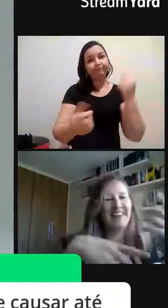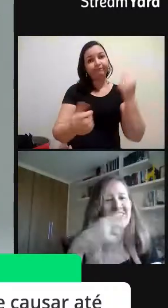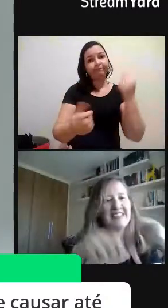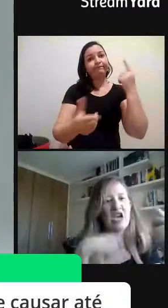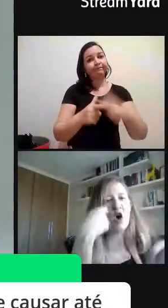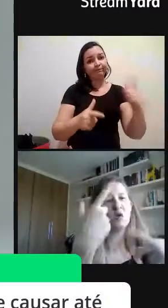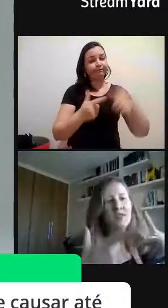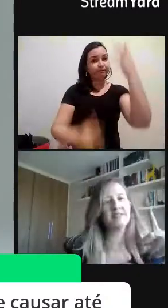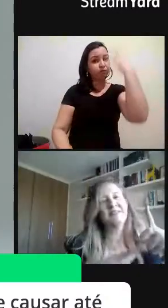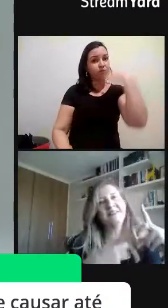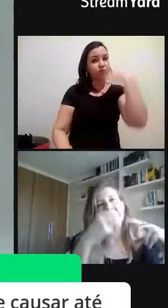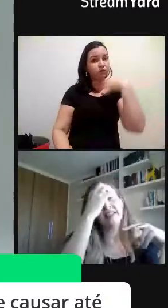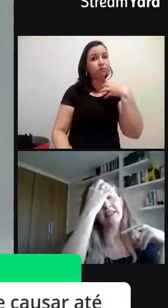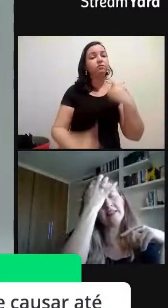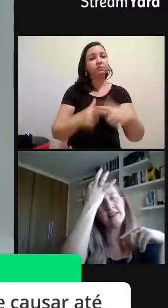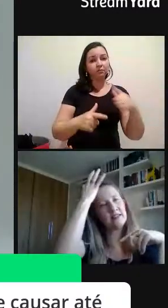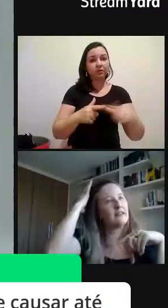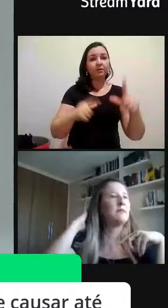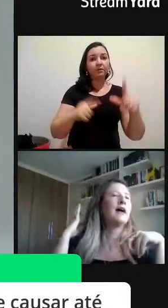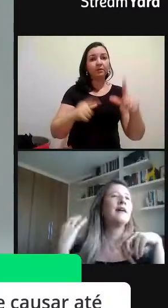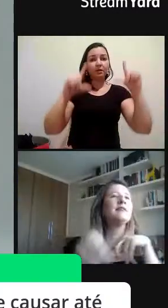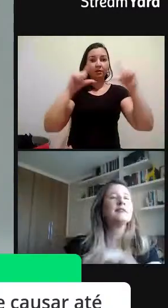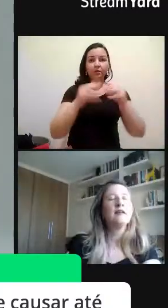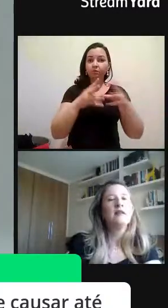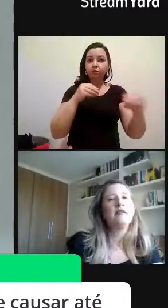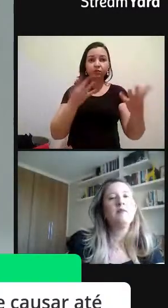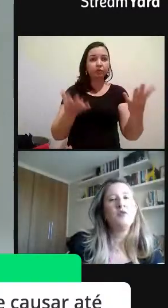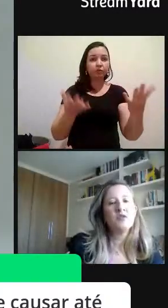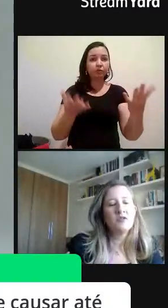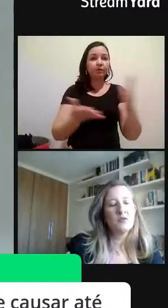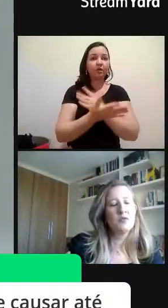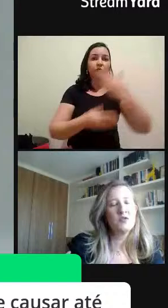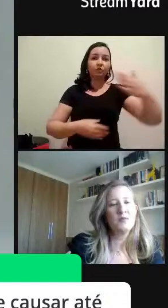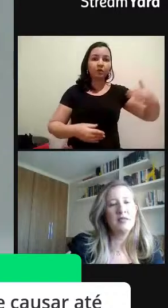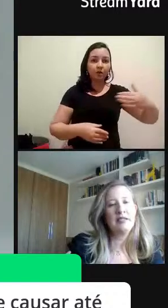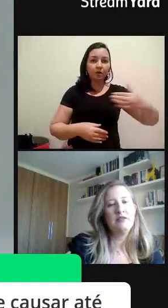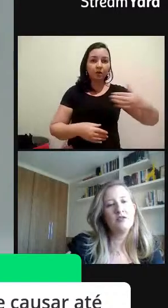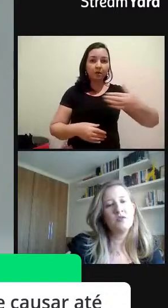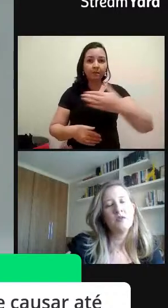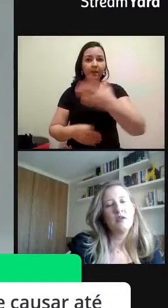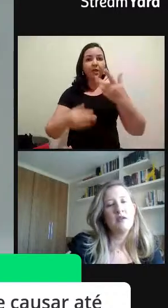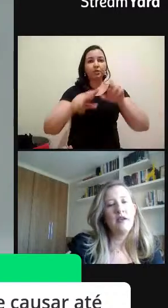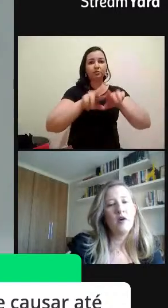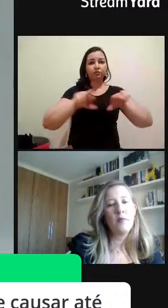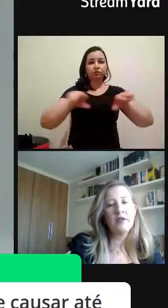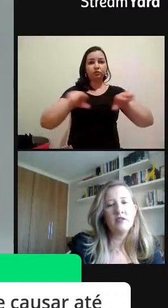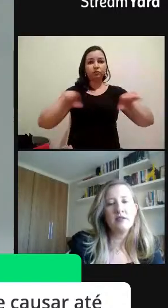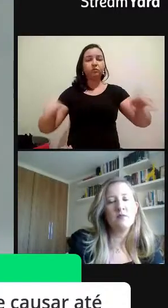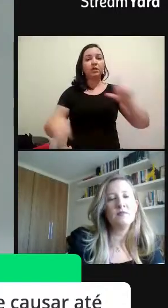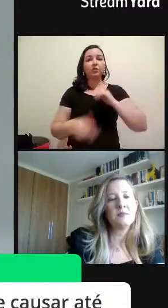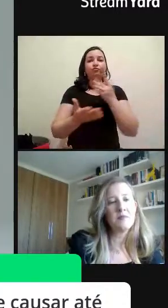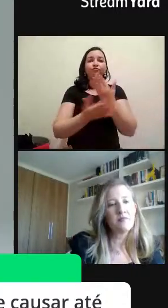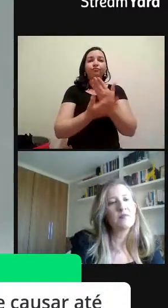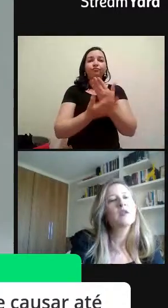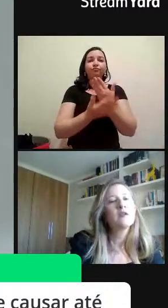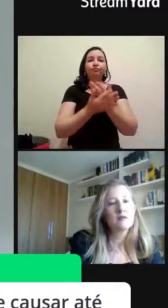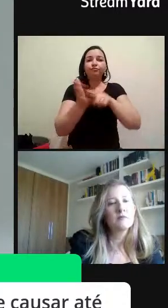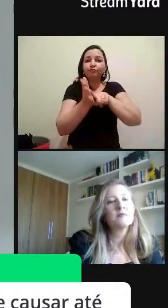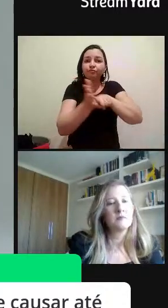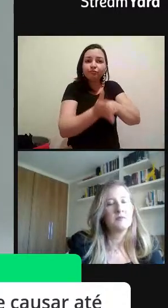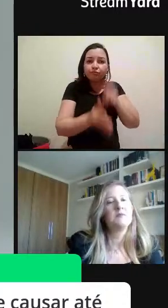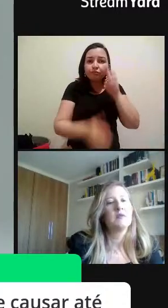emanharamento, né, eles se enroscam, né, esses animais, tem muitos estudos sobre isso, e realmente... sograpeço é